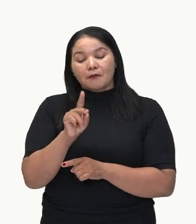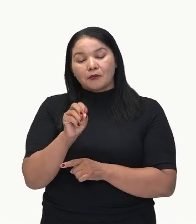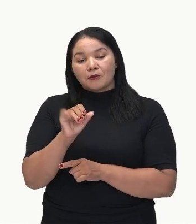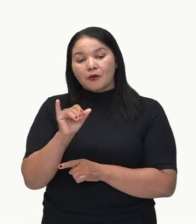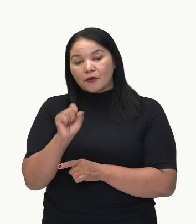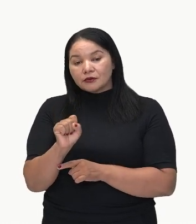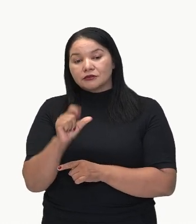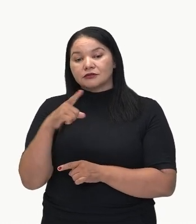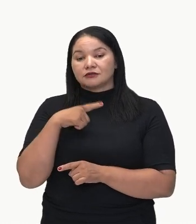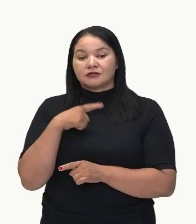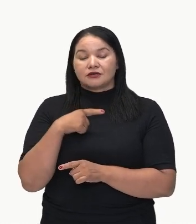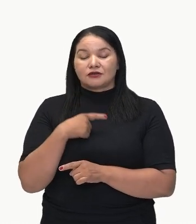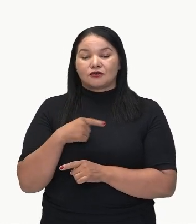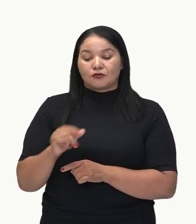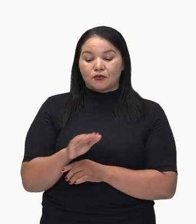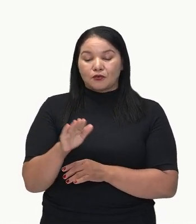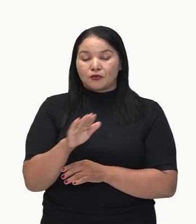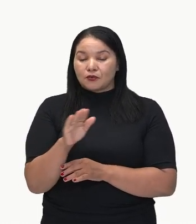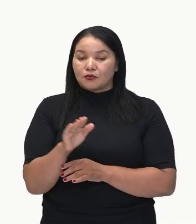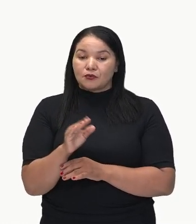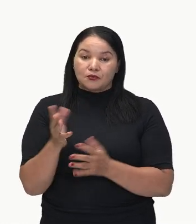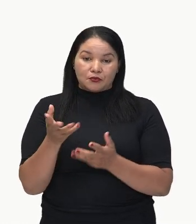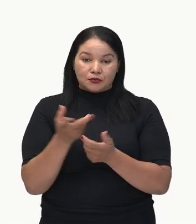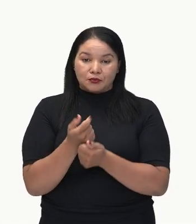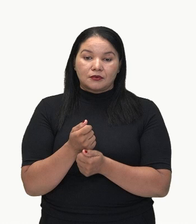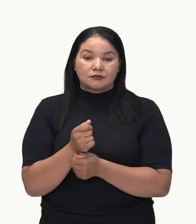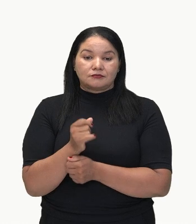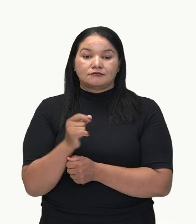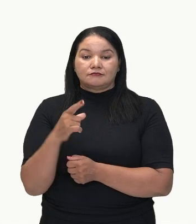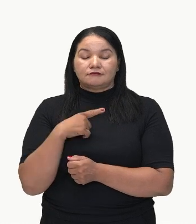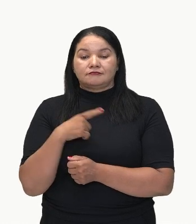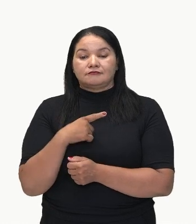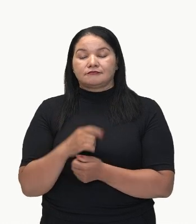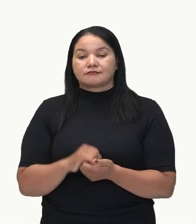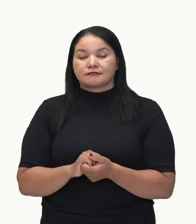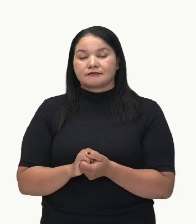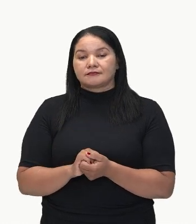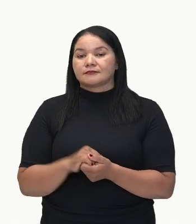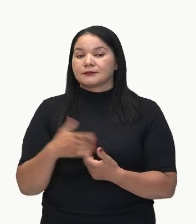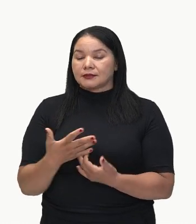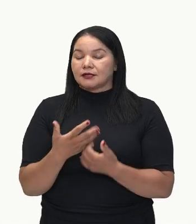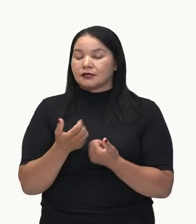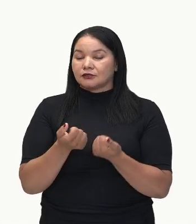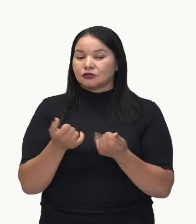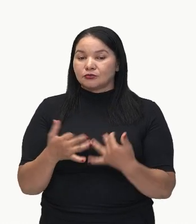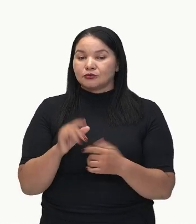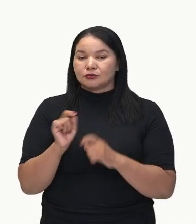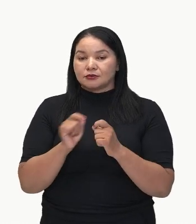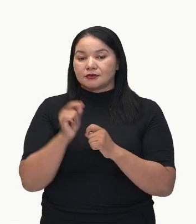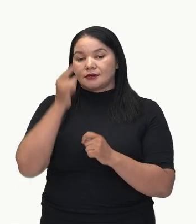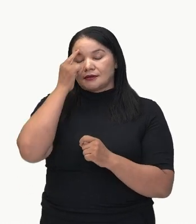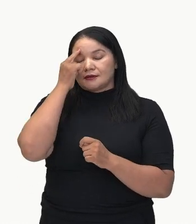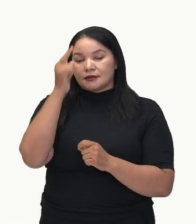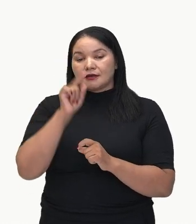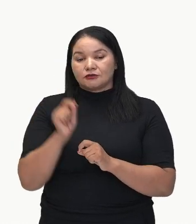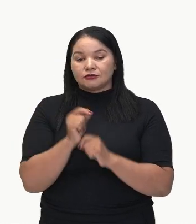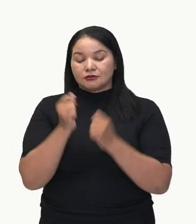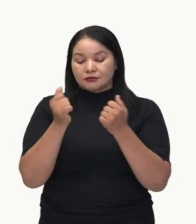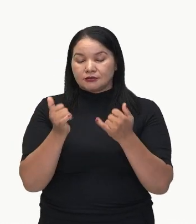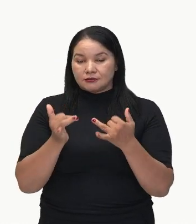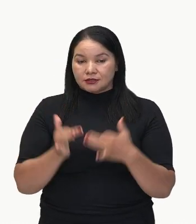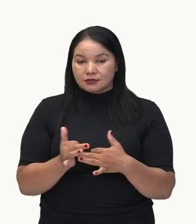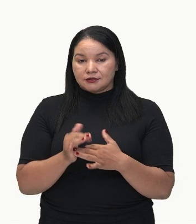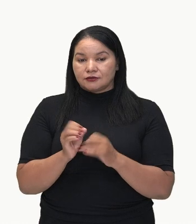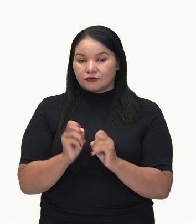um desempenho excelente. Porque tem um desempenho excelente. Então, ele vai trazer ideia de explicação. Ok?